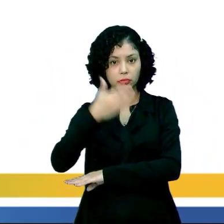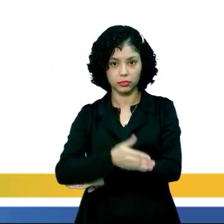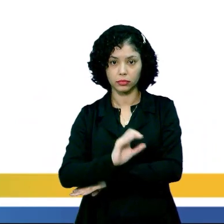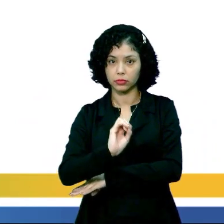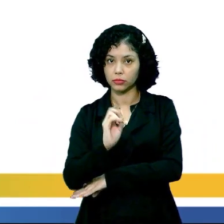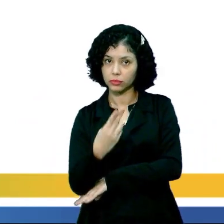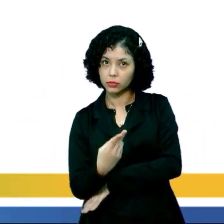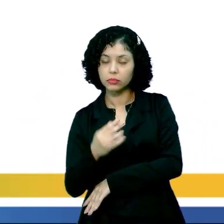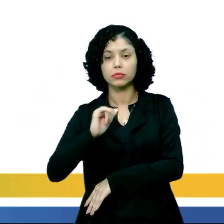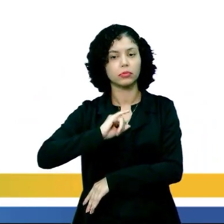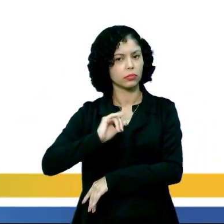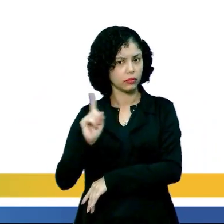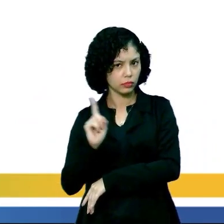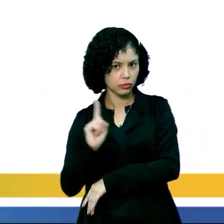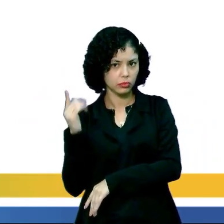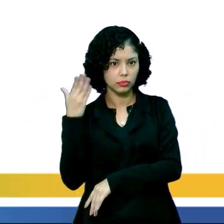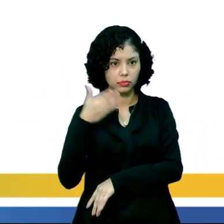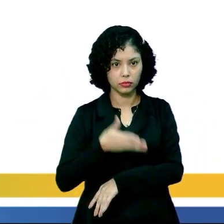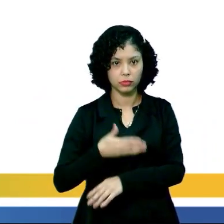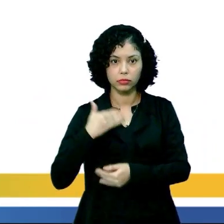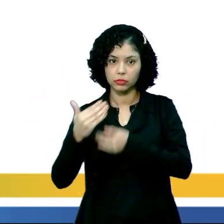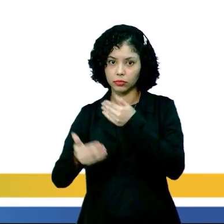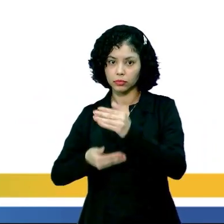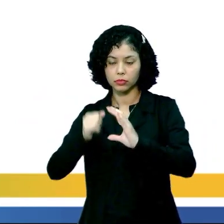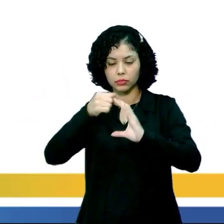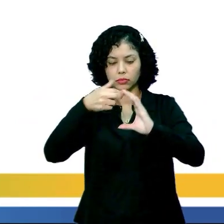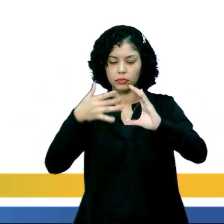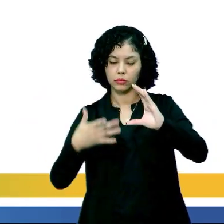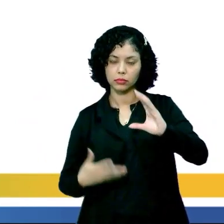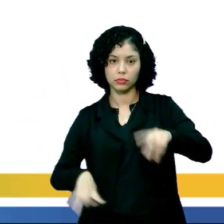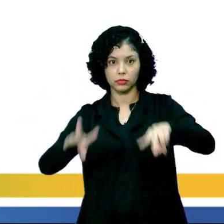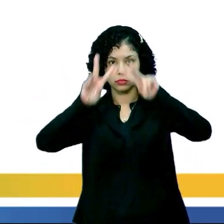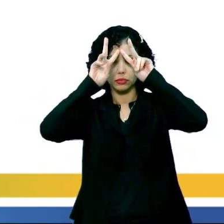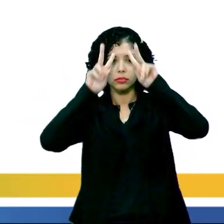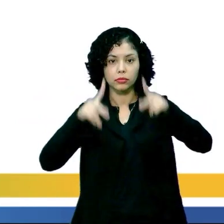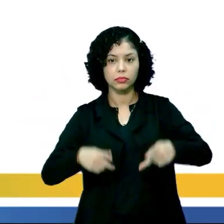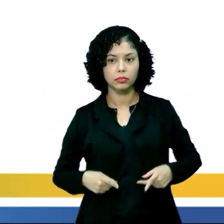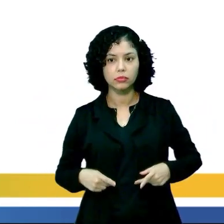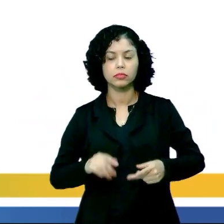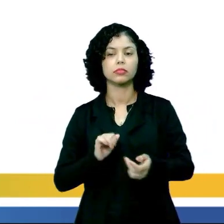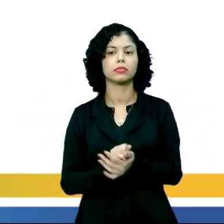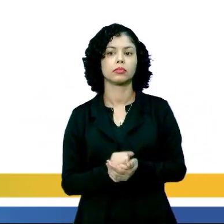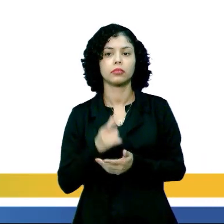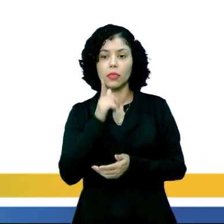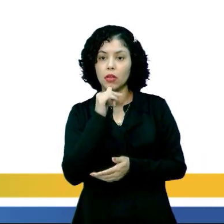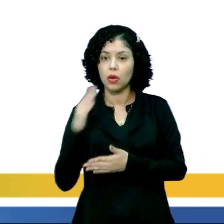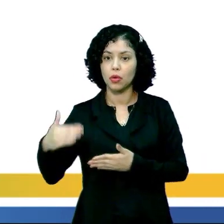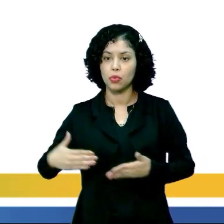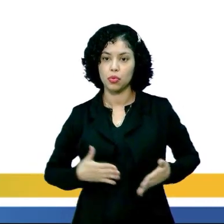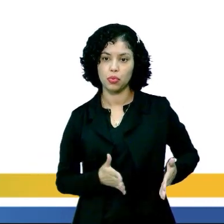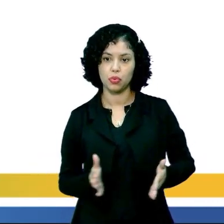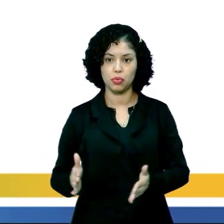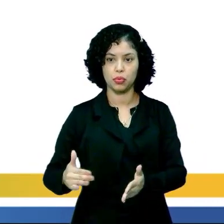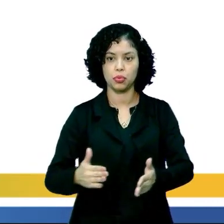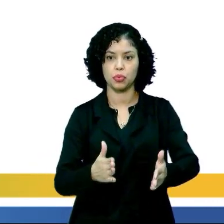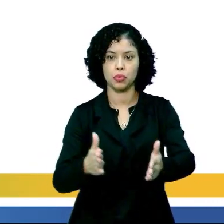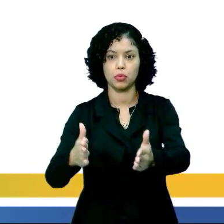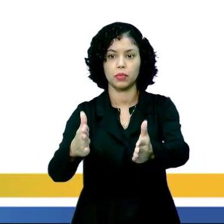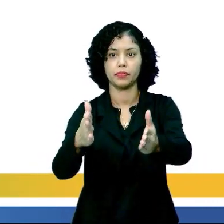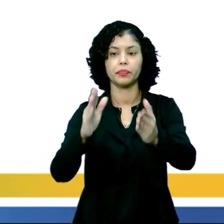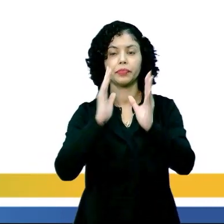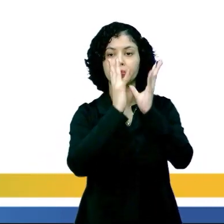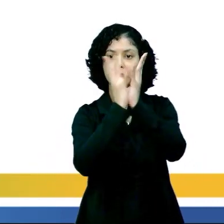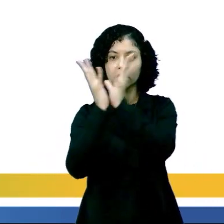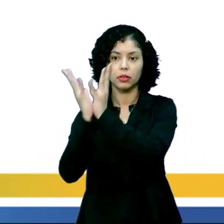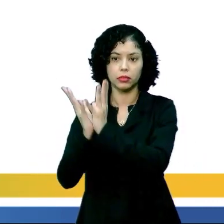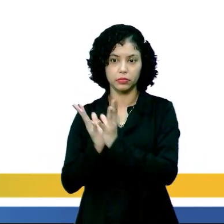ou indiretamente para o desenvolvimento de uma espécie. Então, os rios, eles são importantíssimos para a sobrevivência das